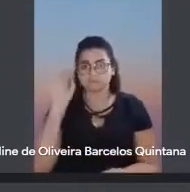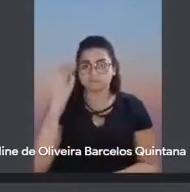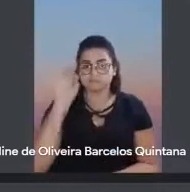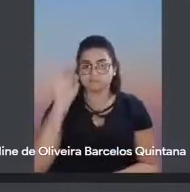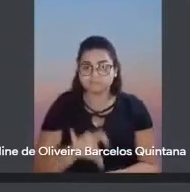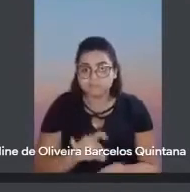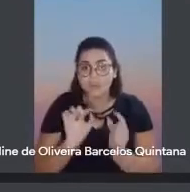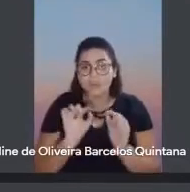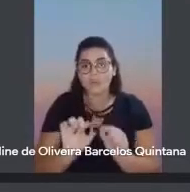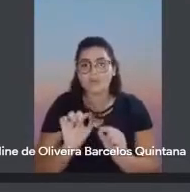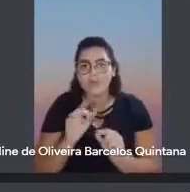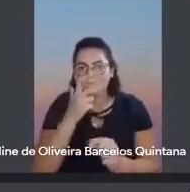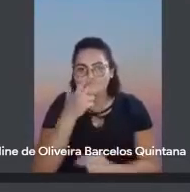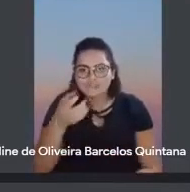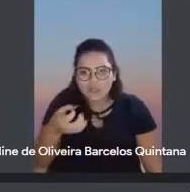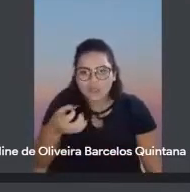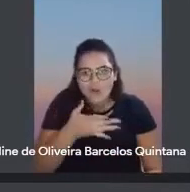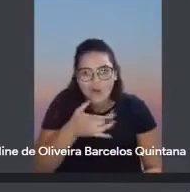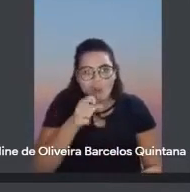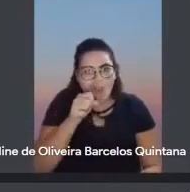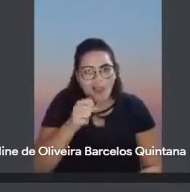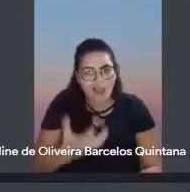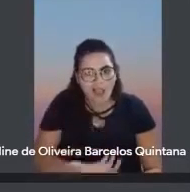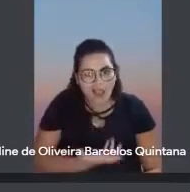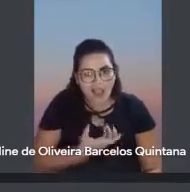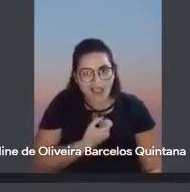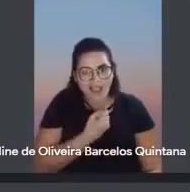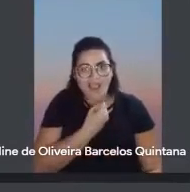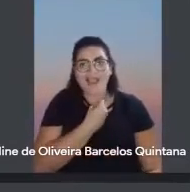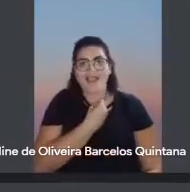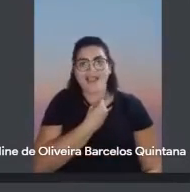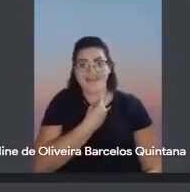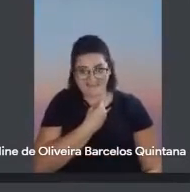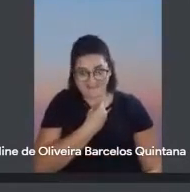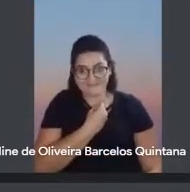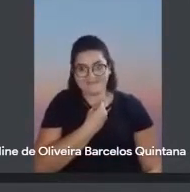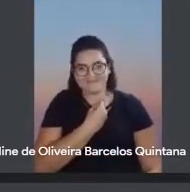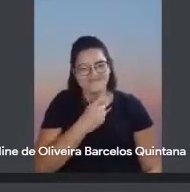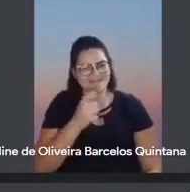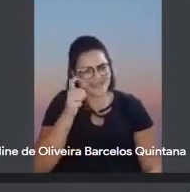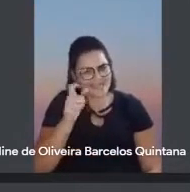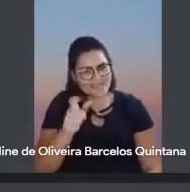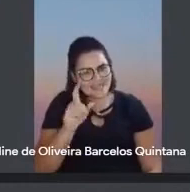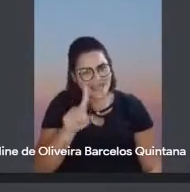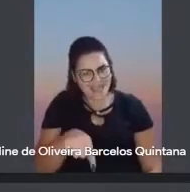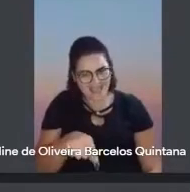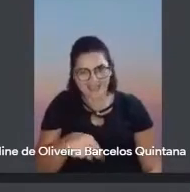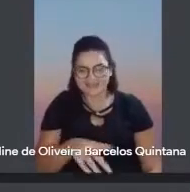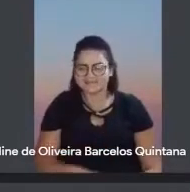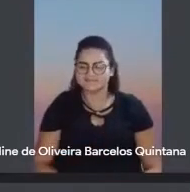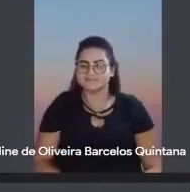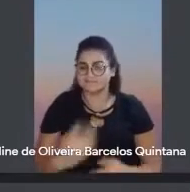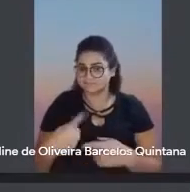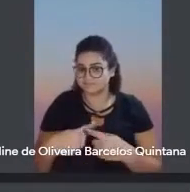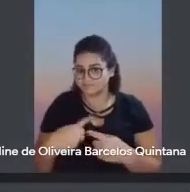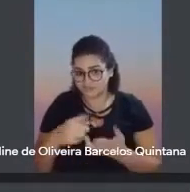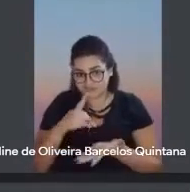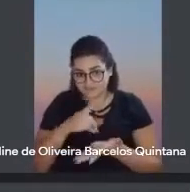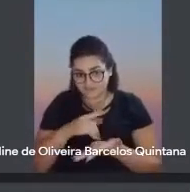novos, inesperados e inéditos, né? Eu acho isso incrível, porque realmente, assim, é como,